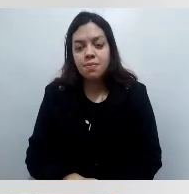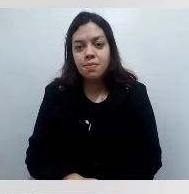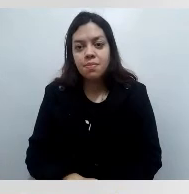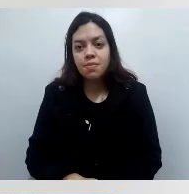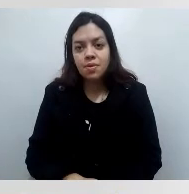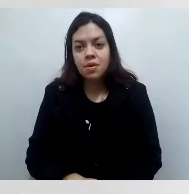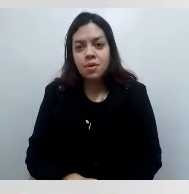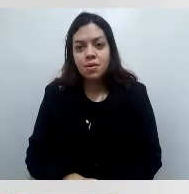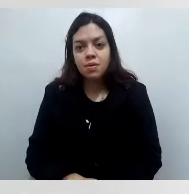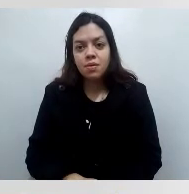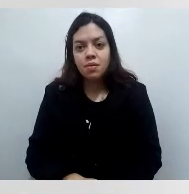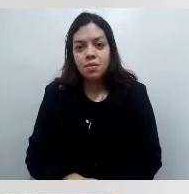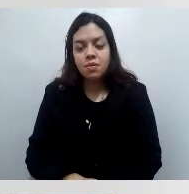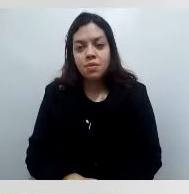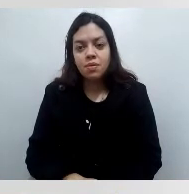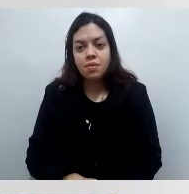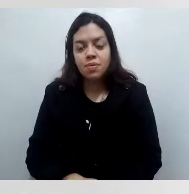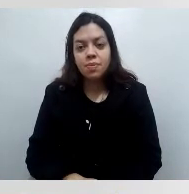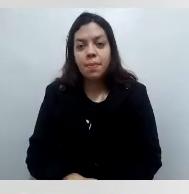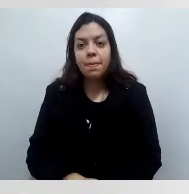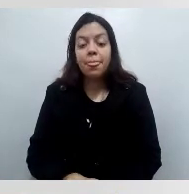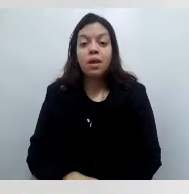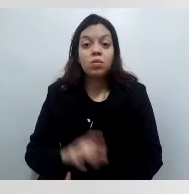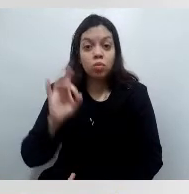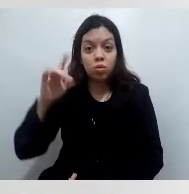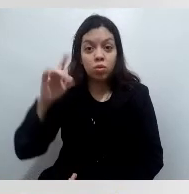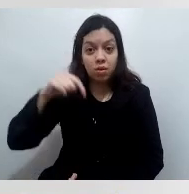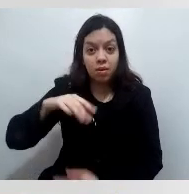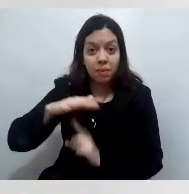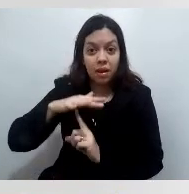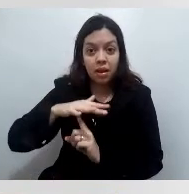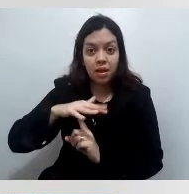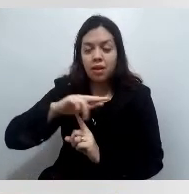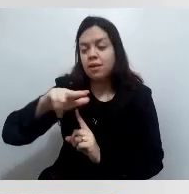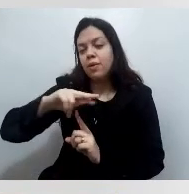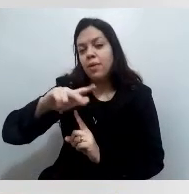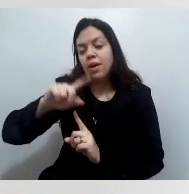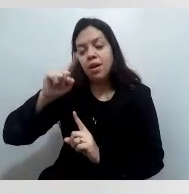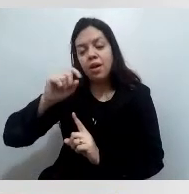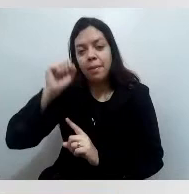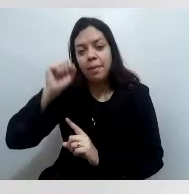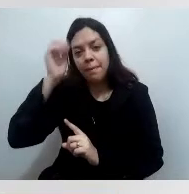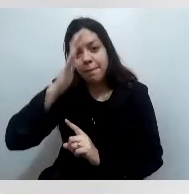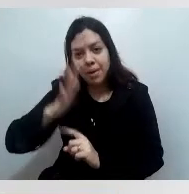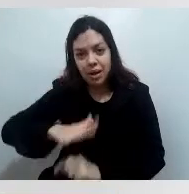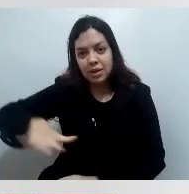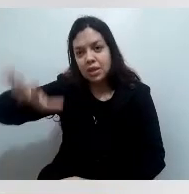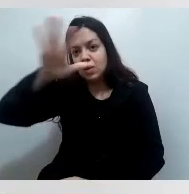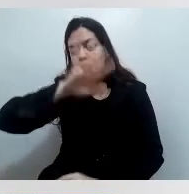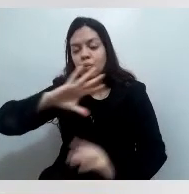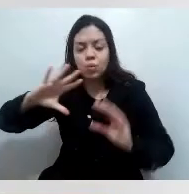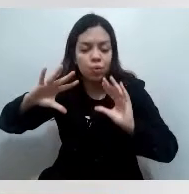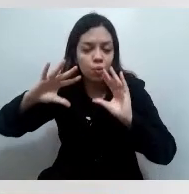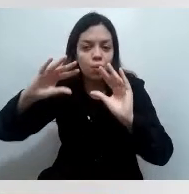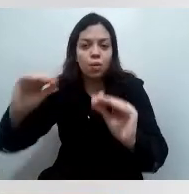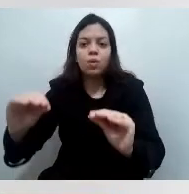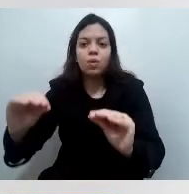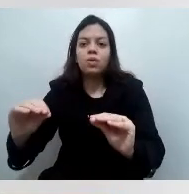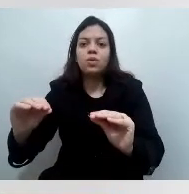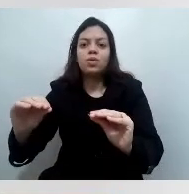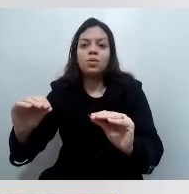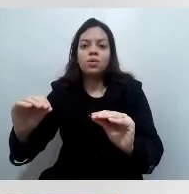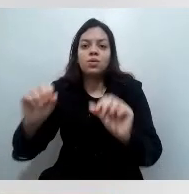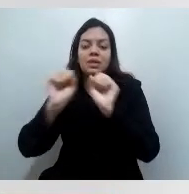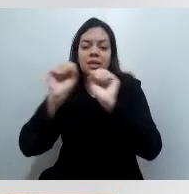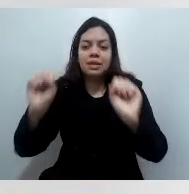Não é só aqui no Paraná, no Brasil inteiro, todos os sistemas de saúde nacional, o SUS,